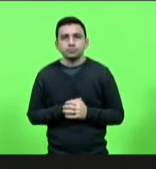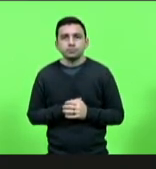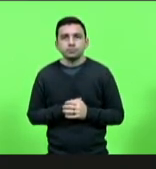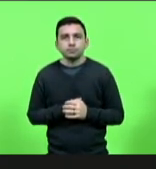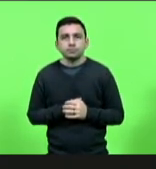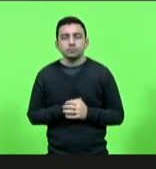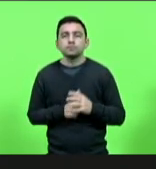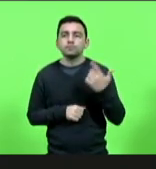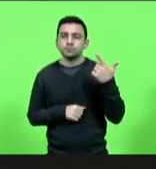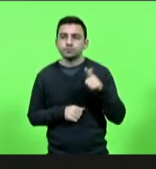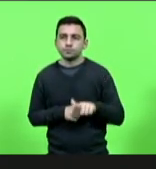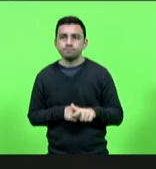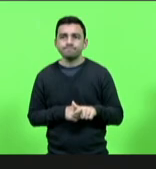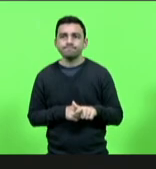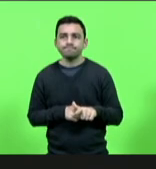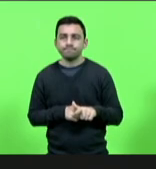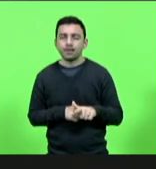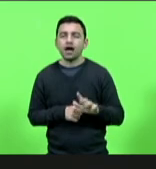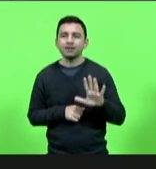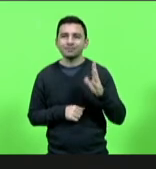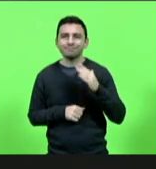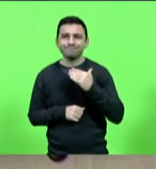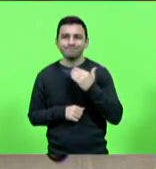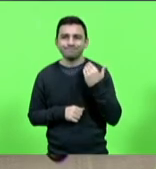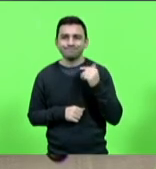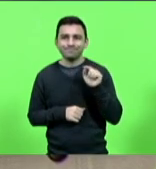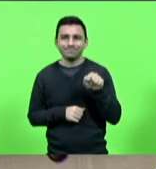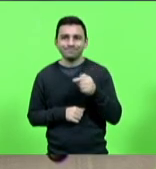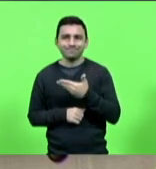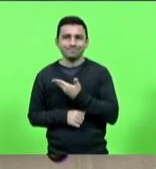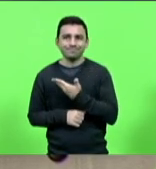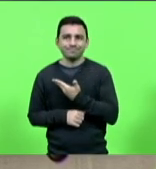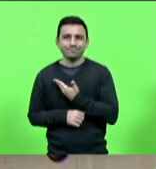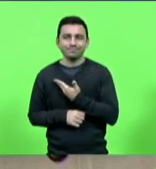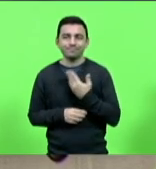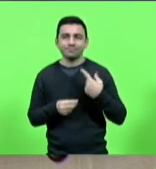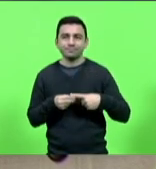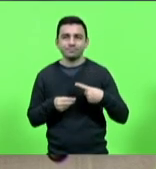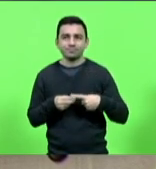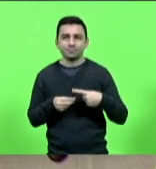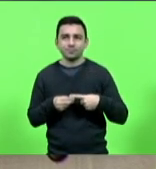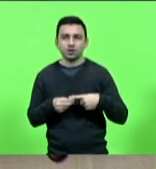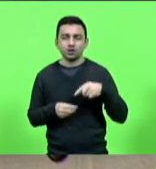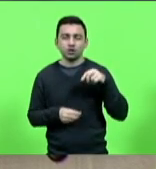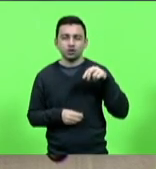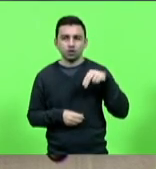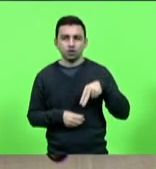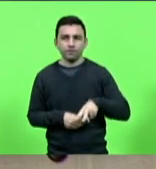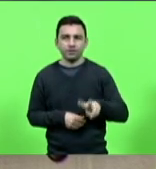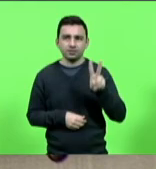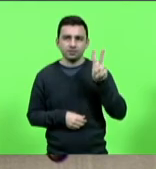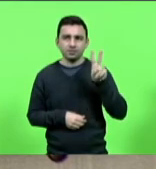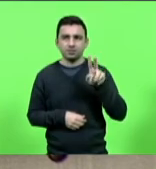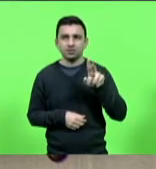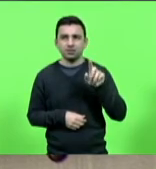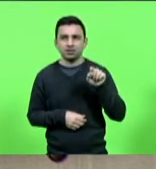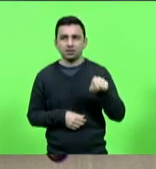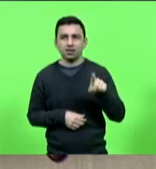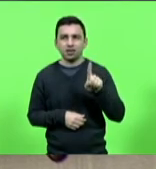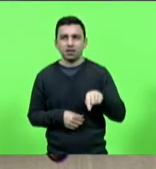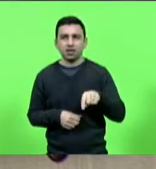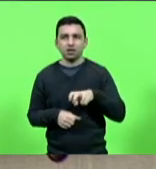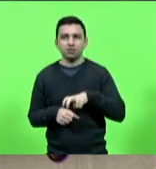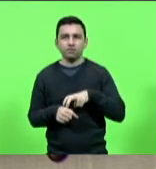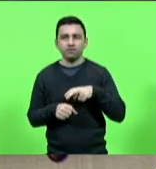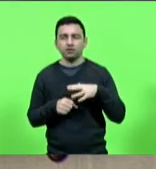mais uma vez, perdemos um grande amigo na cidade de Nova Veneza, vítima da COVID-19.